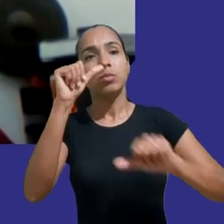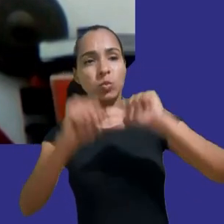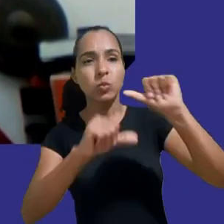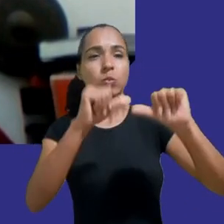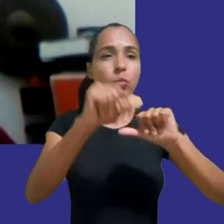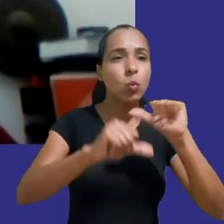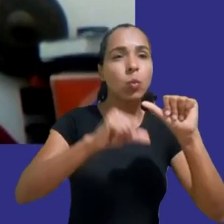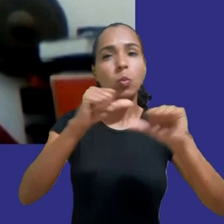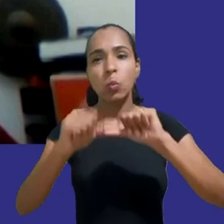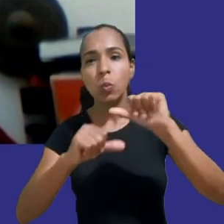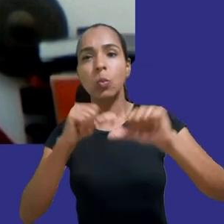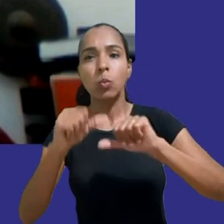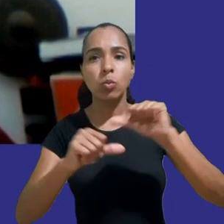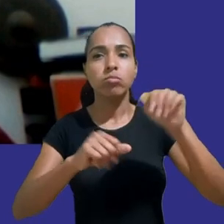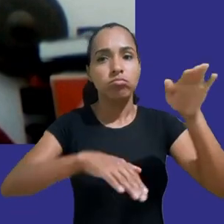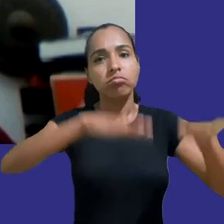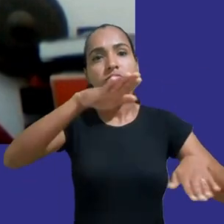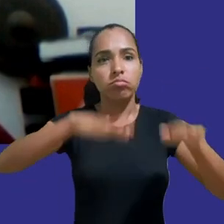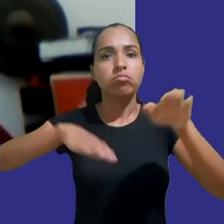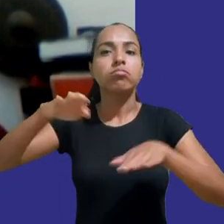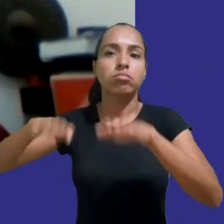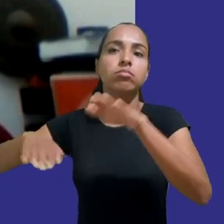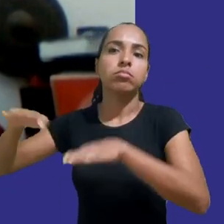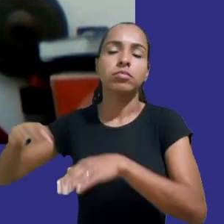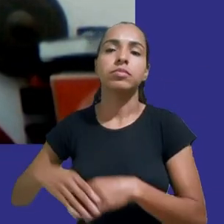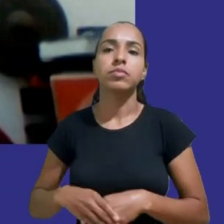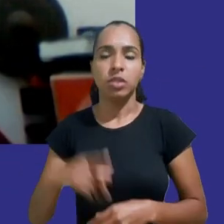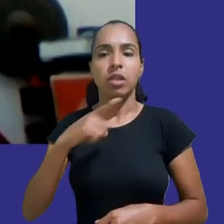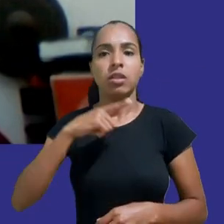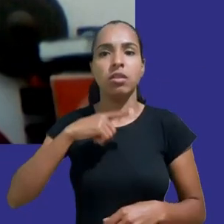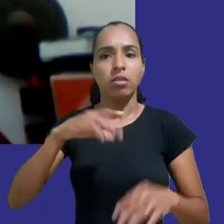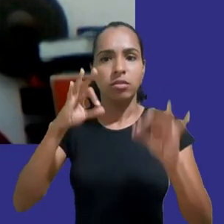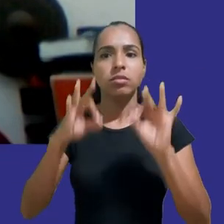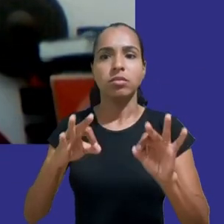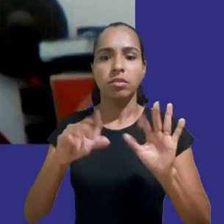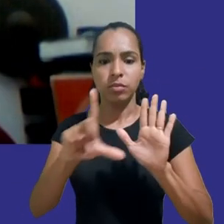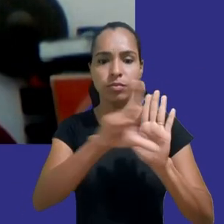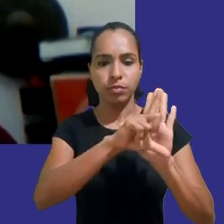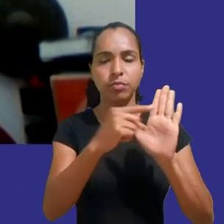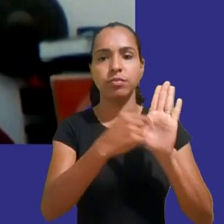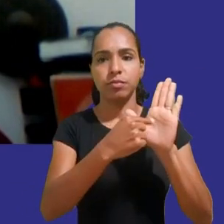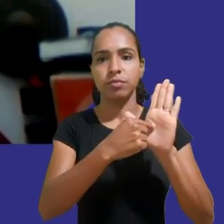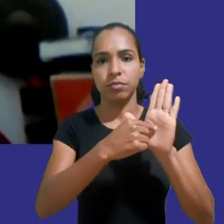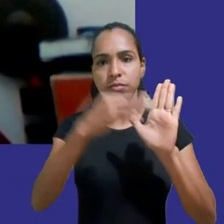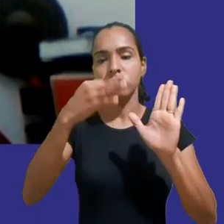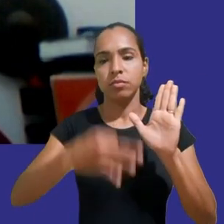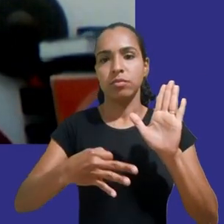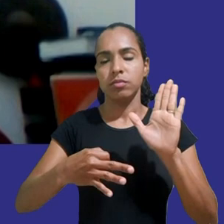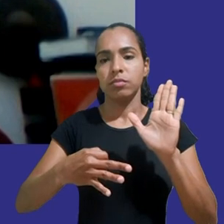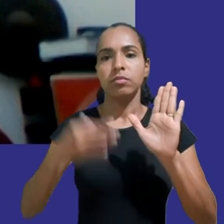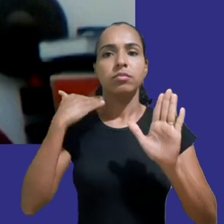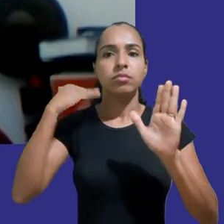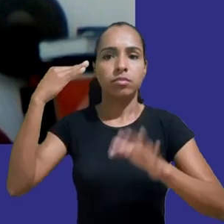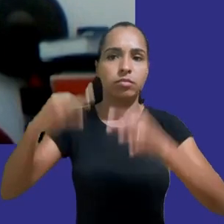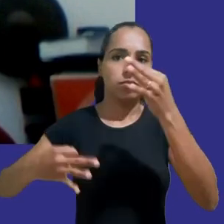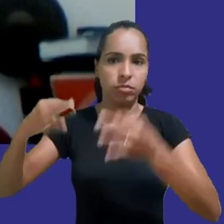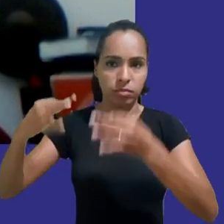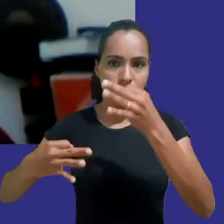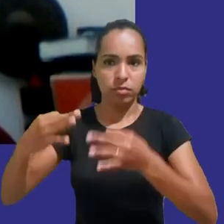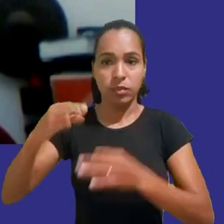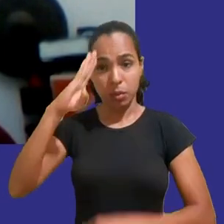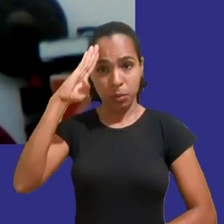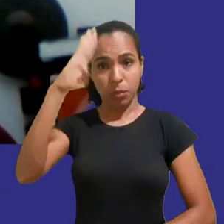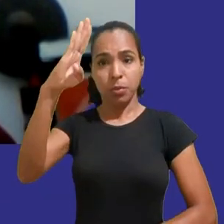trata de uma ação legal conduzida no sistema judiciário Um dos principais objetivos dessa ação legal é garantir a